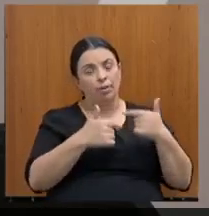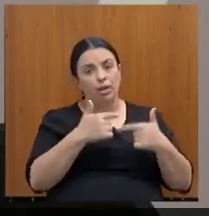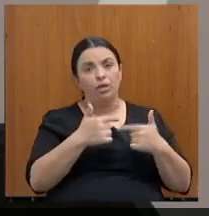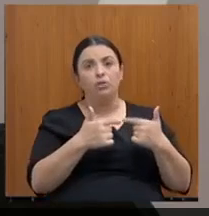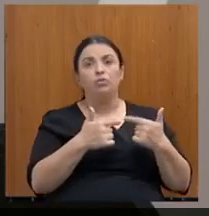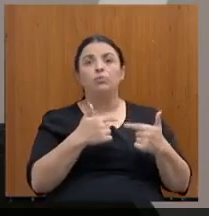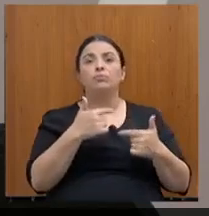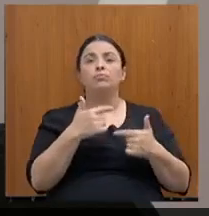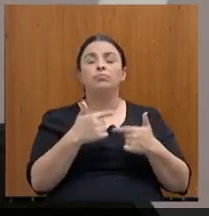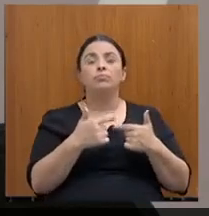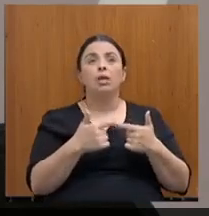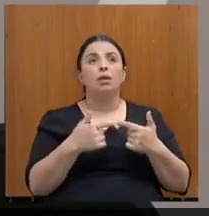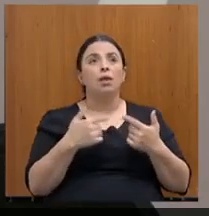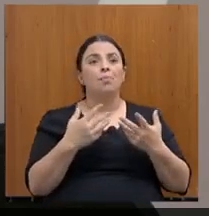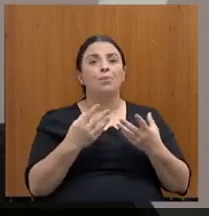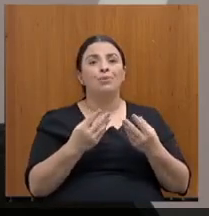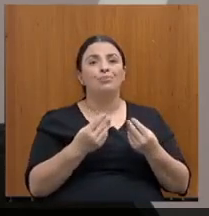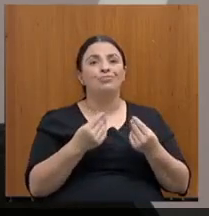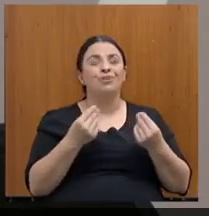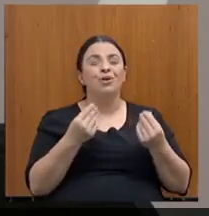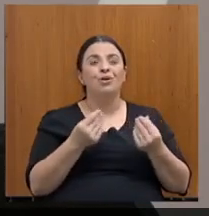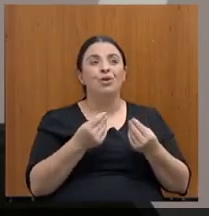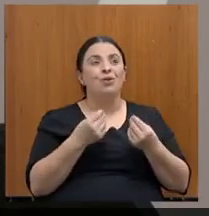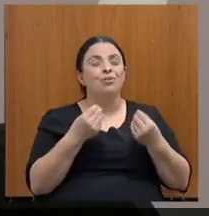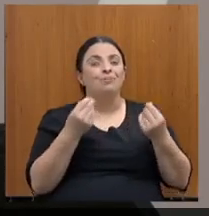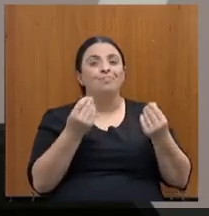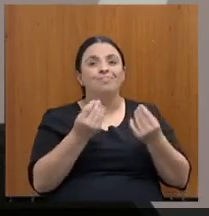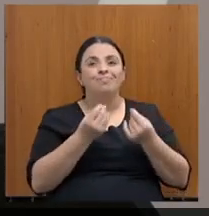como a gente vem sendo